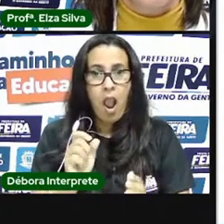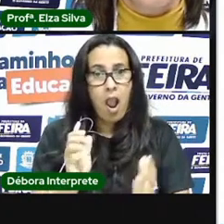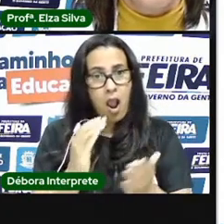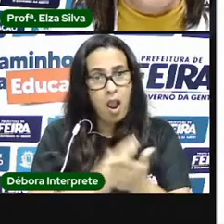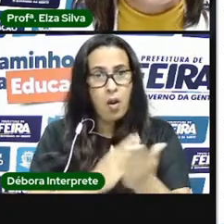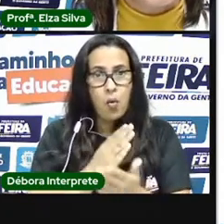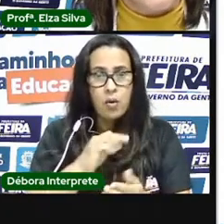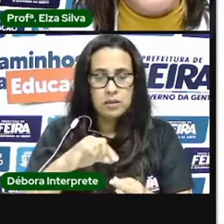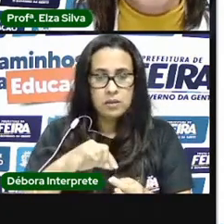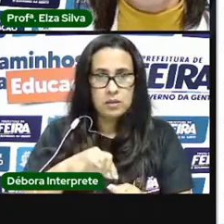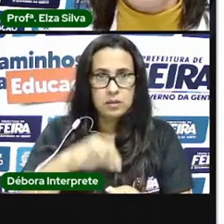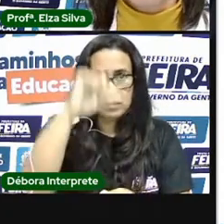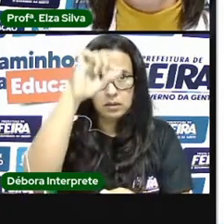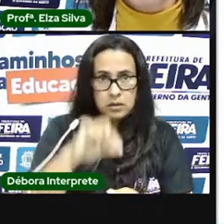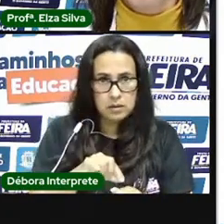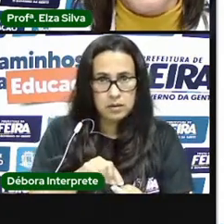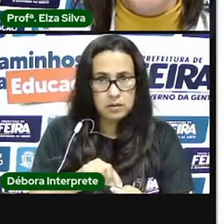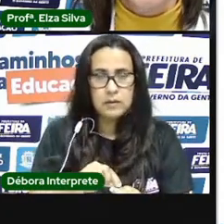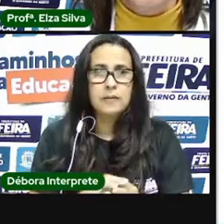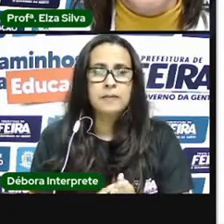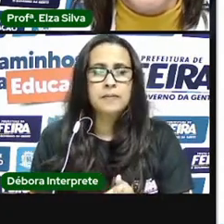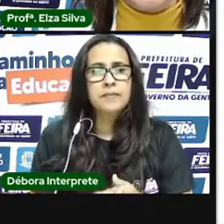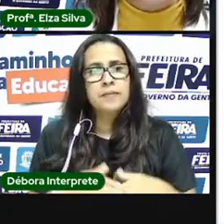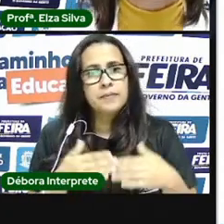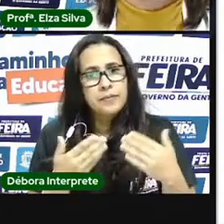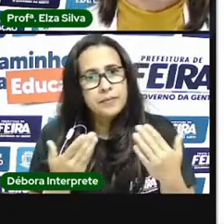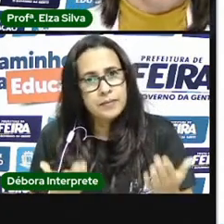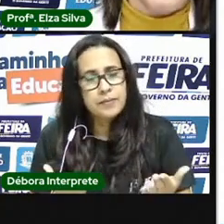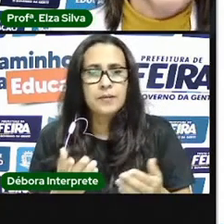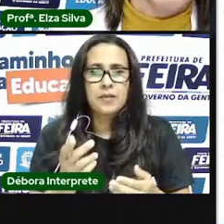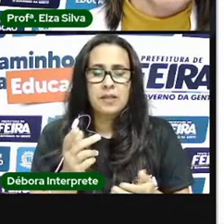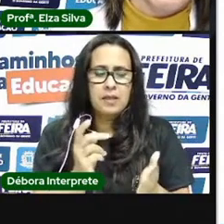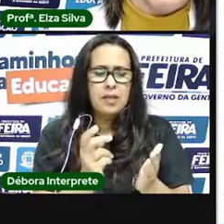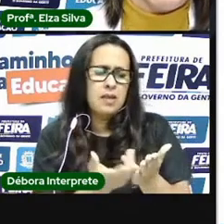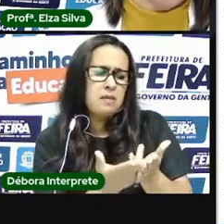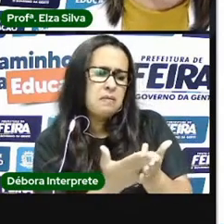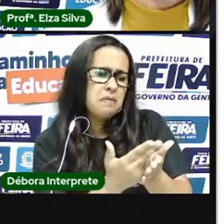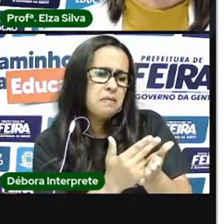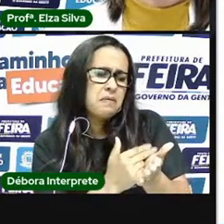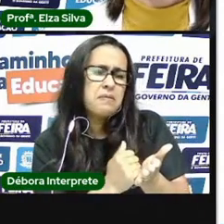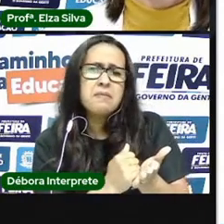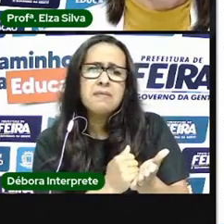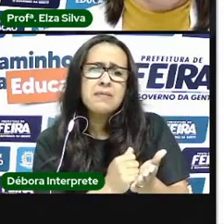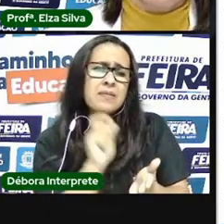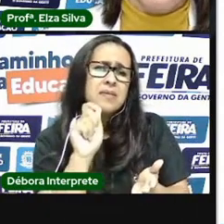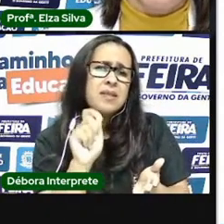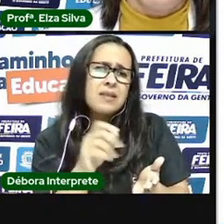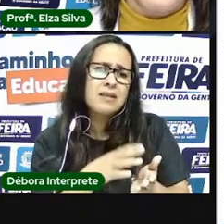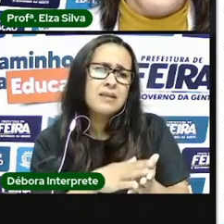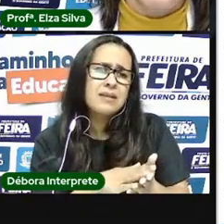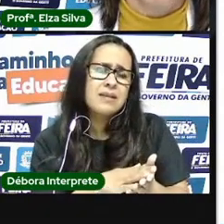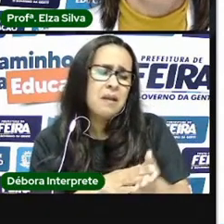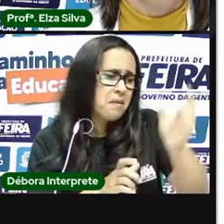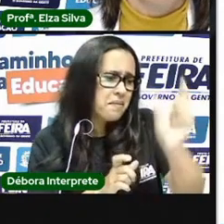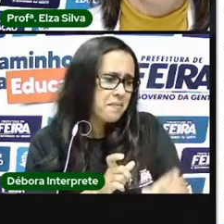histórias vividas por personagens e esses personagens eles vivem em um determinado